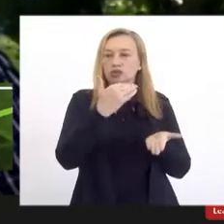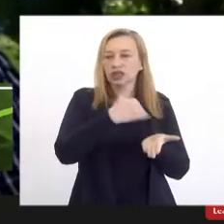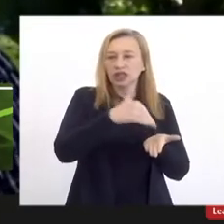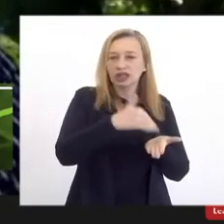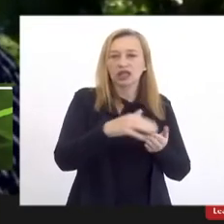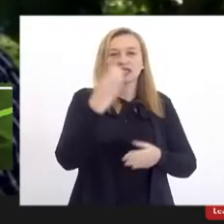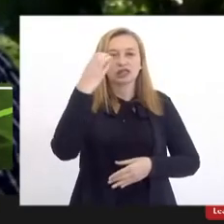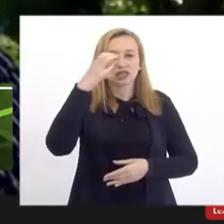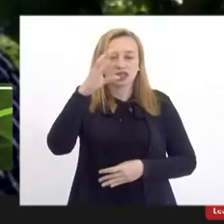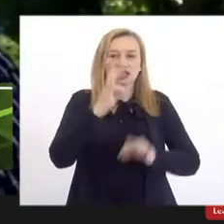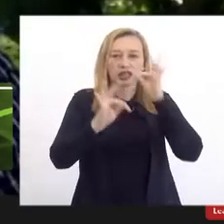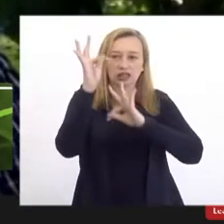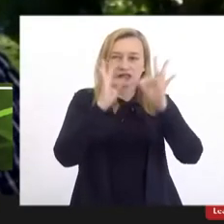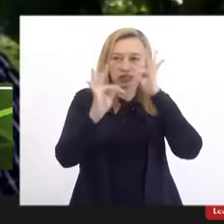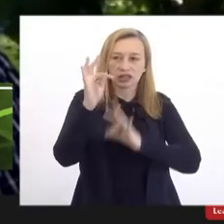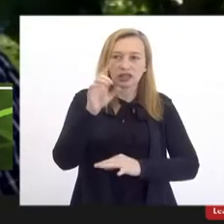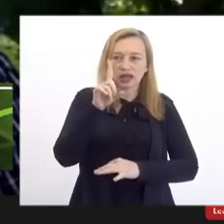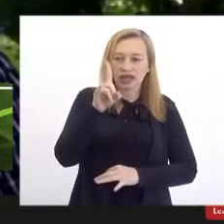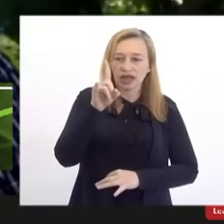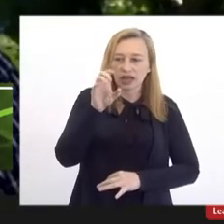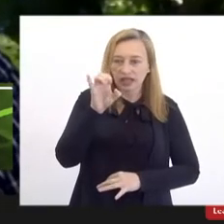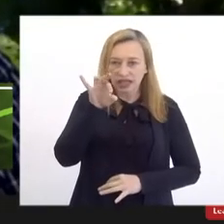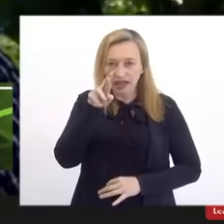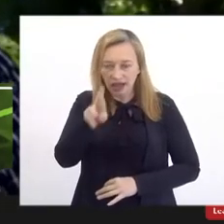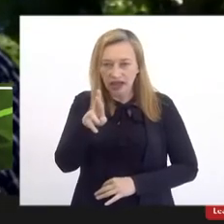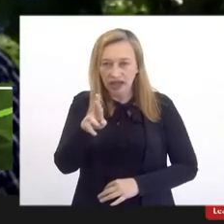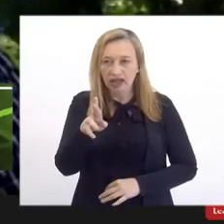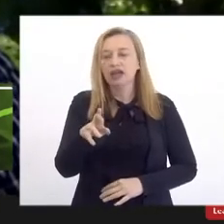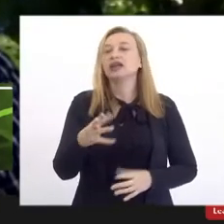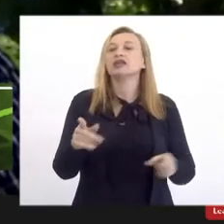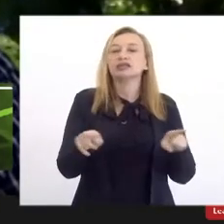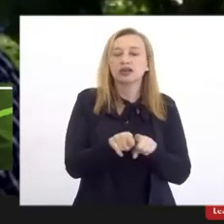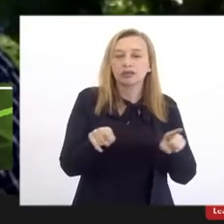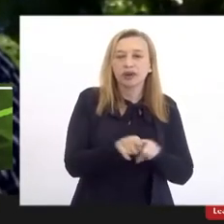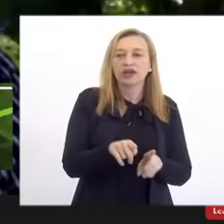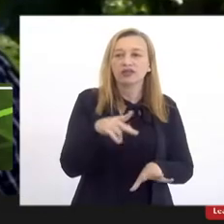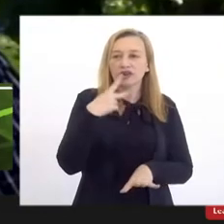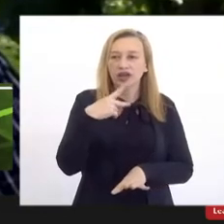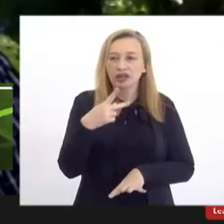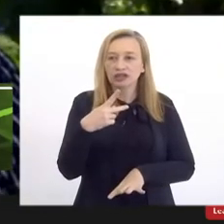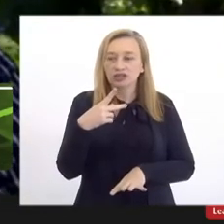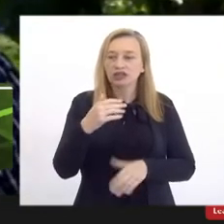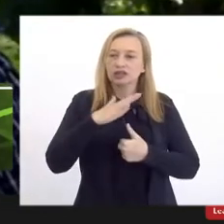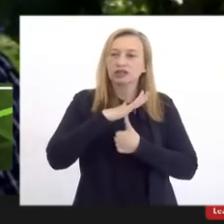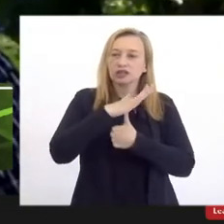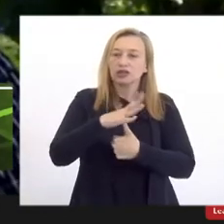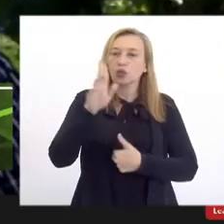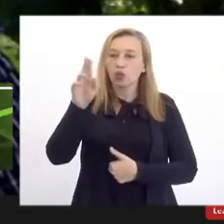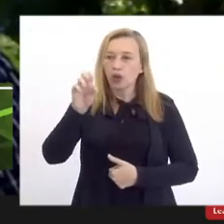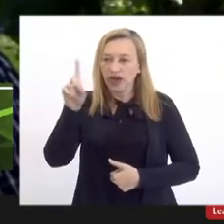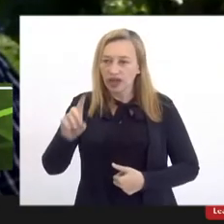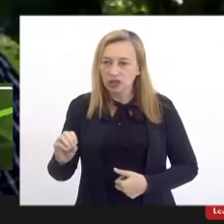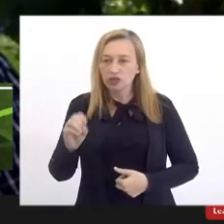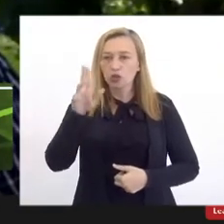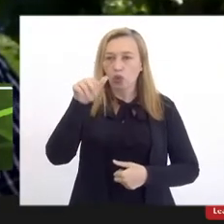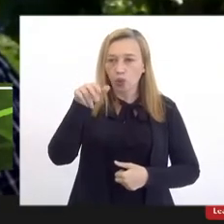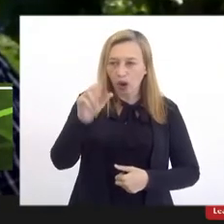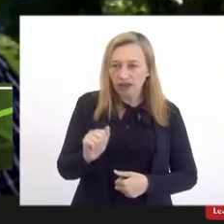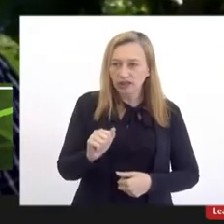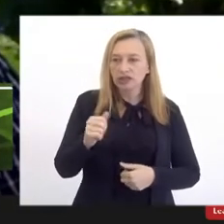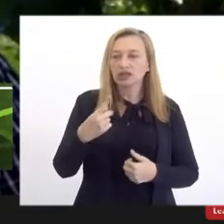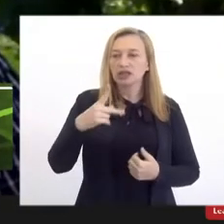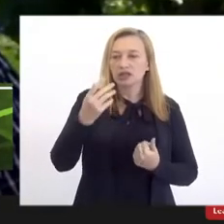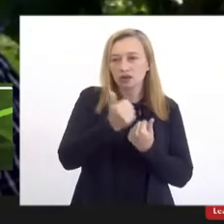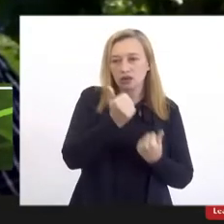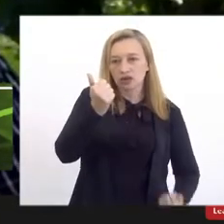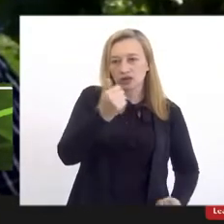Tecnologia, deputado Edgar Leite, cumprimentando também a magnífica reitora da UESO, Luanda de Moraes, e seu vice